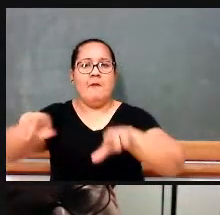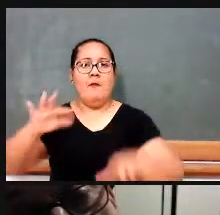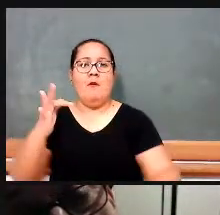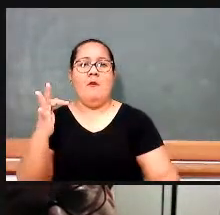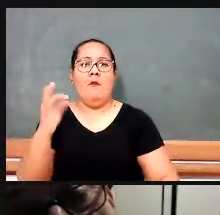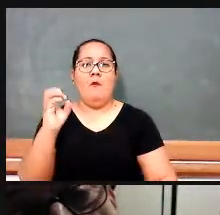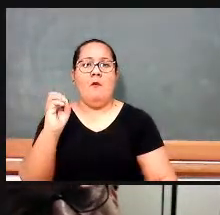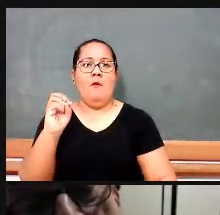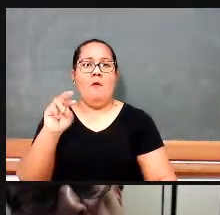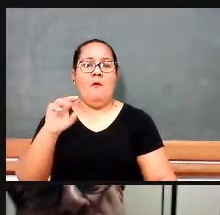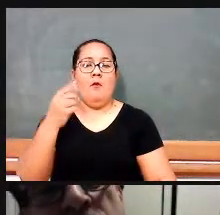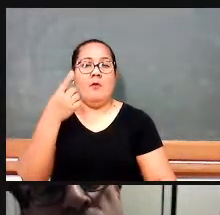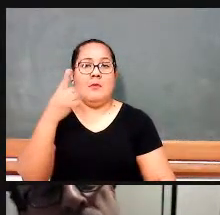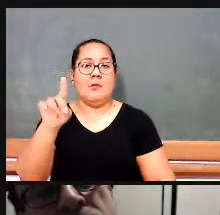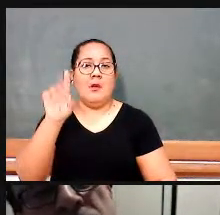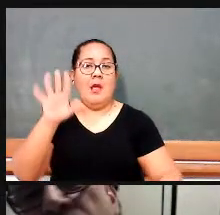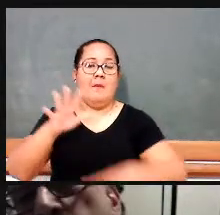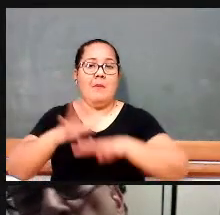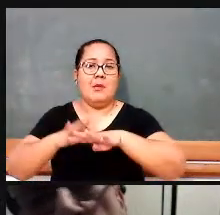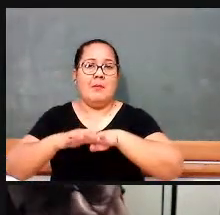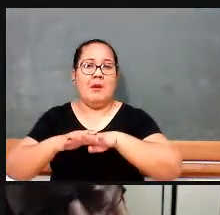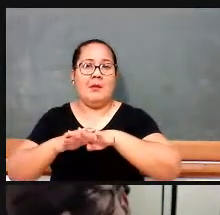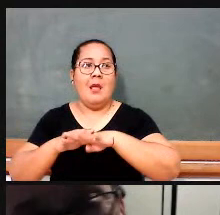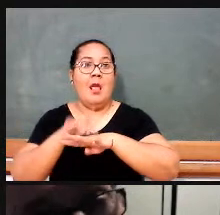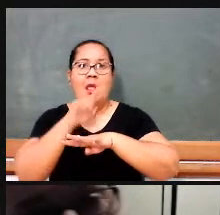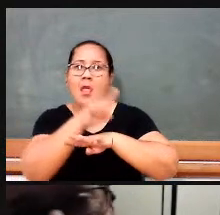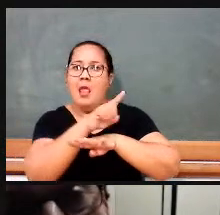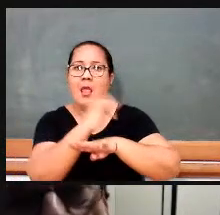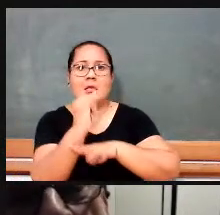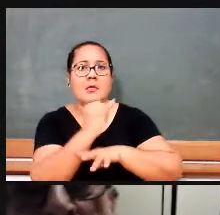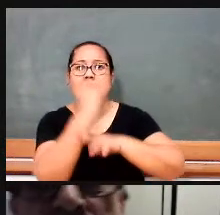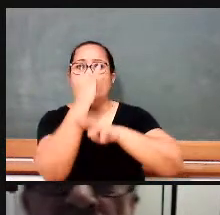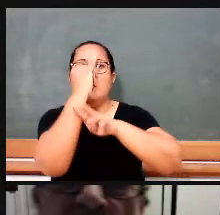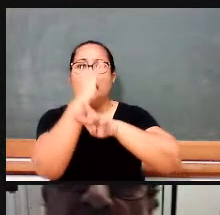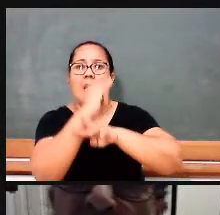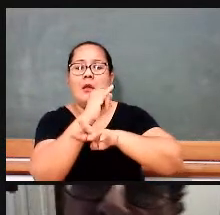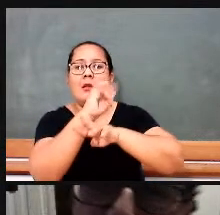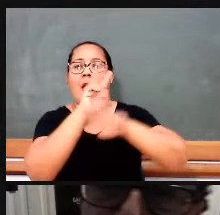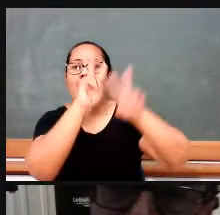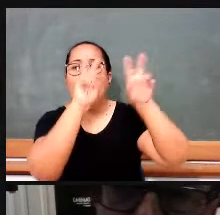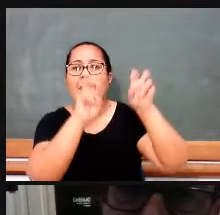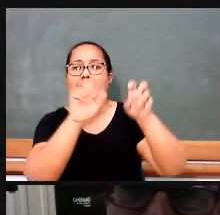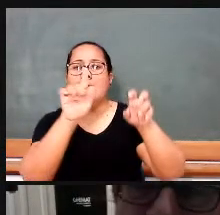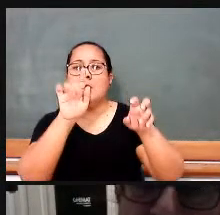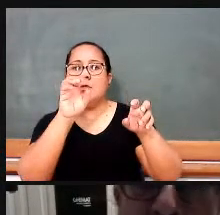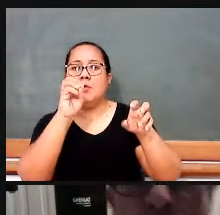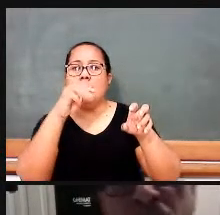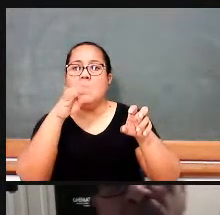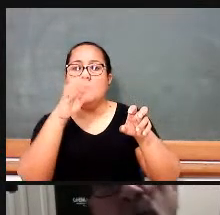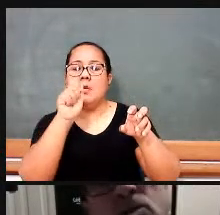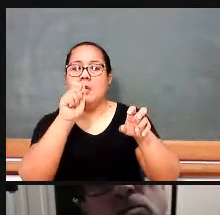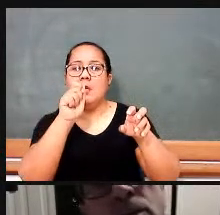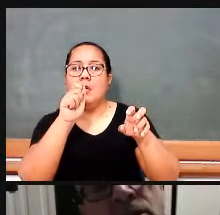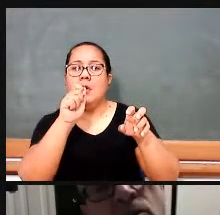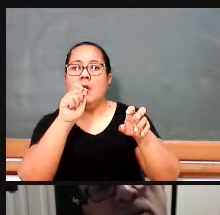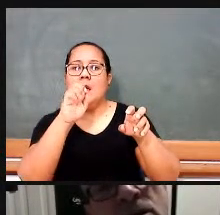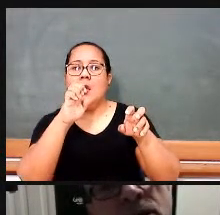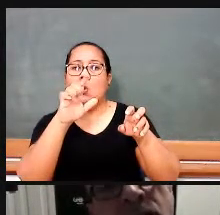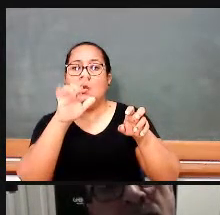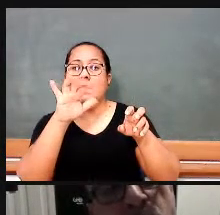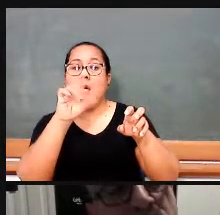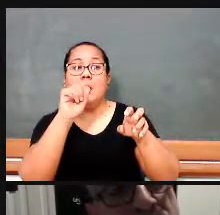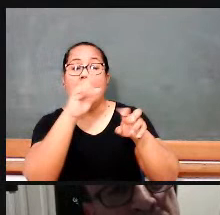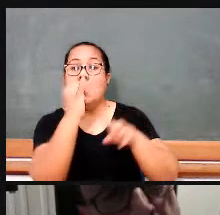matemática, geometria euclidiana é algo muito importante do ponto de vista da formação matemática. Por que com a geometria